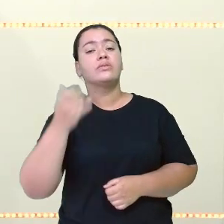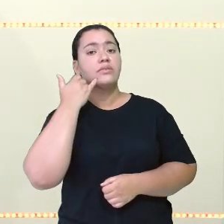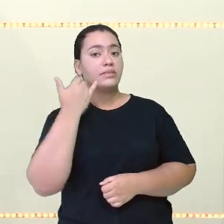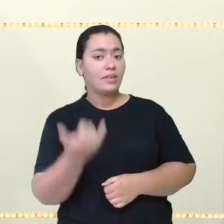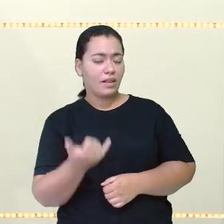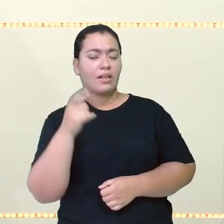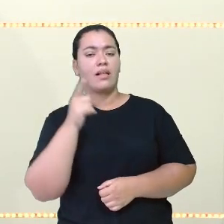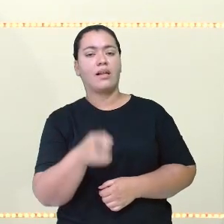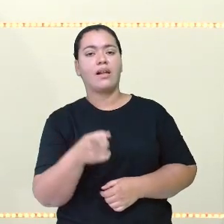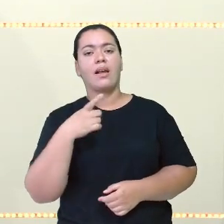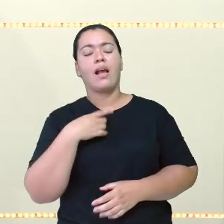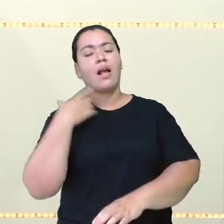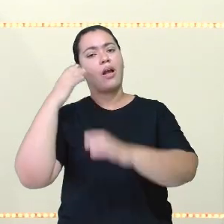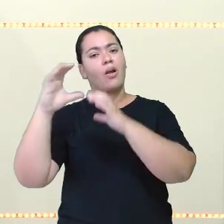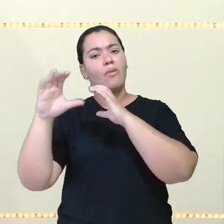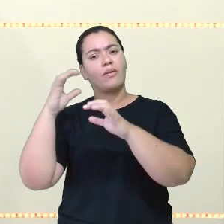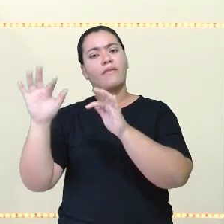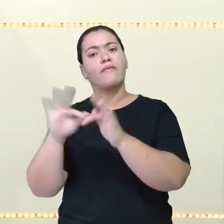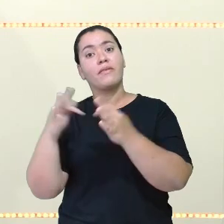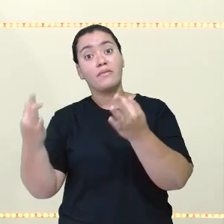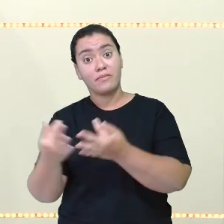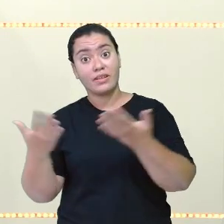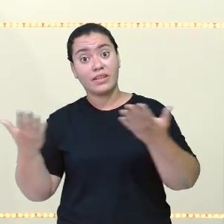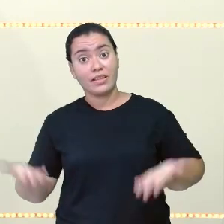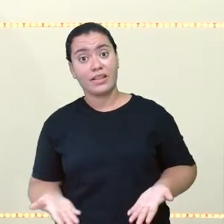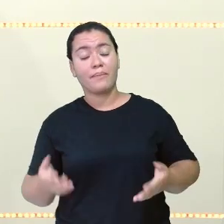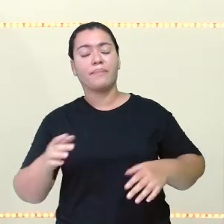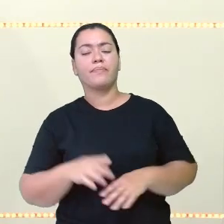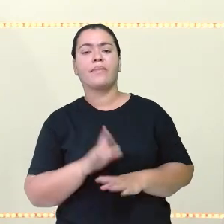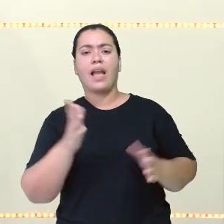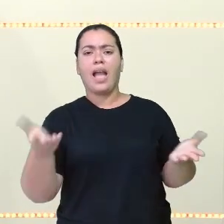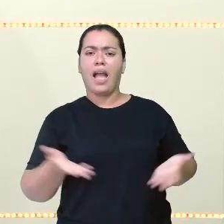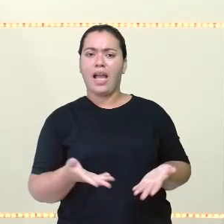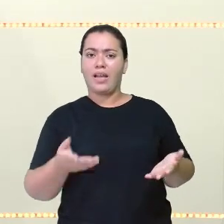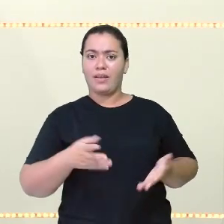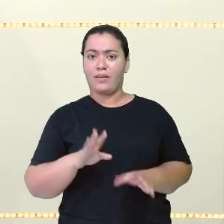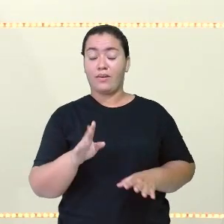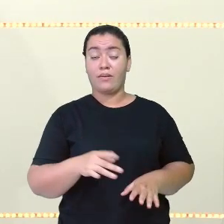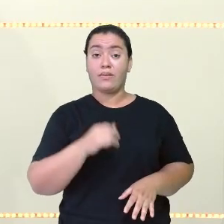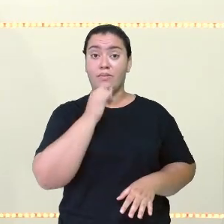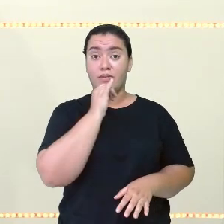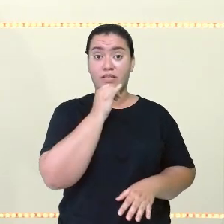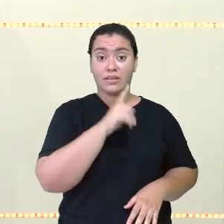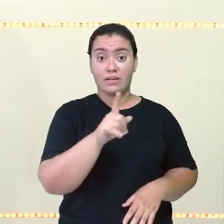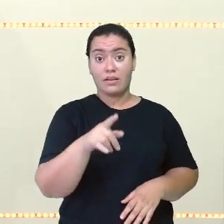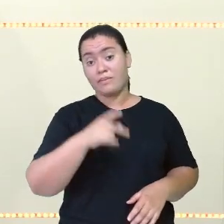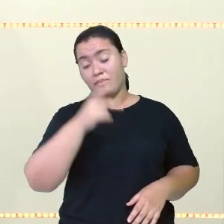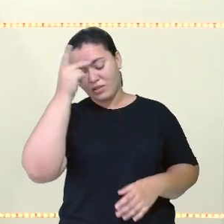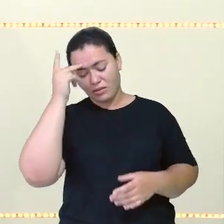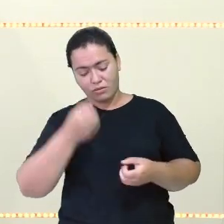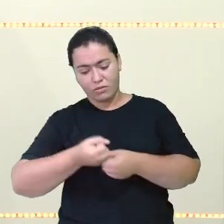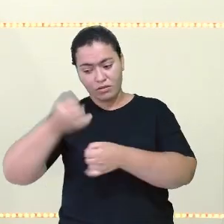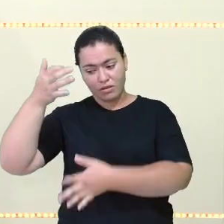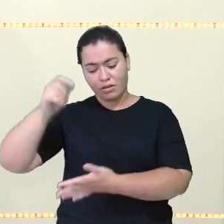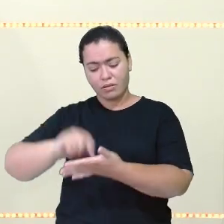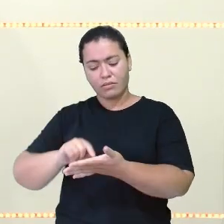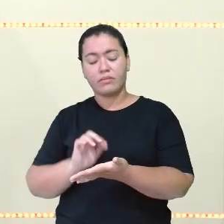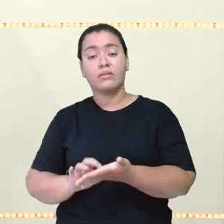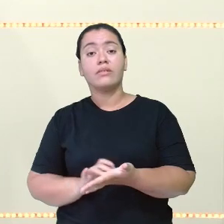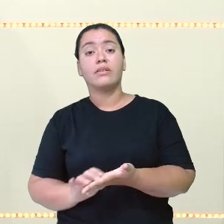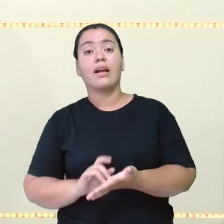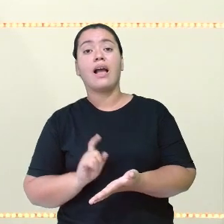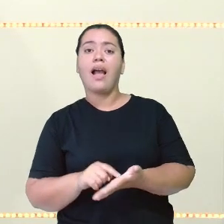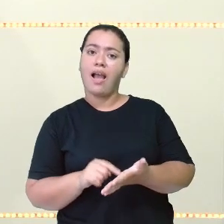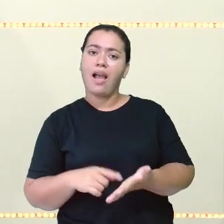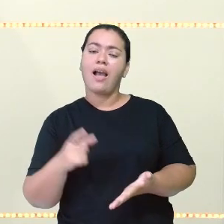para essa comunicação. Agora, por exemplo, quem está aí no chat, está se comunicando através